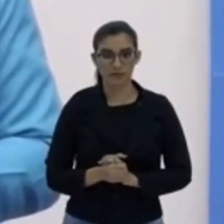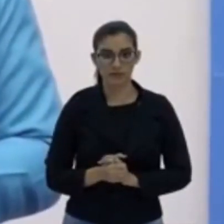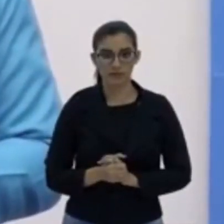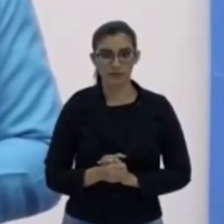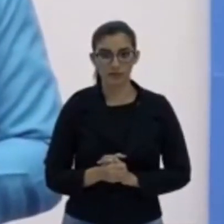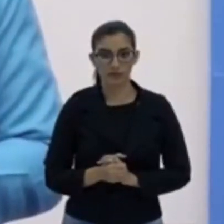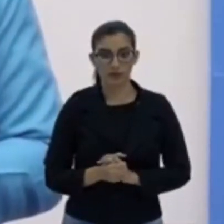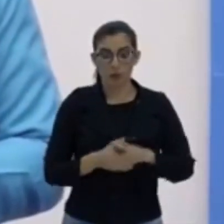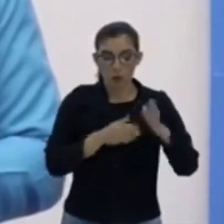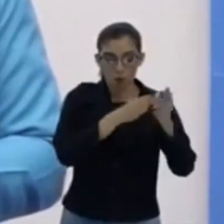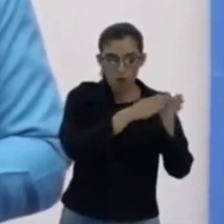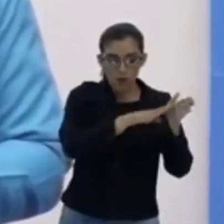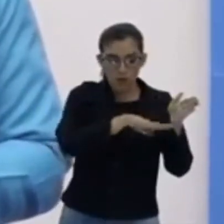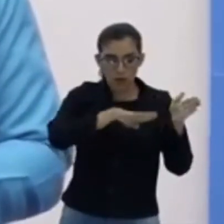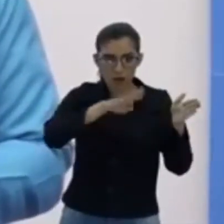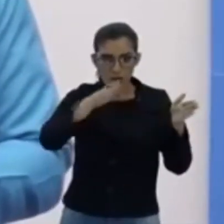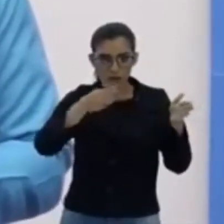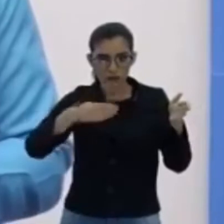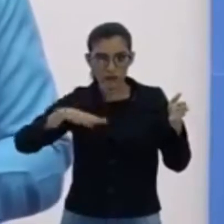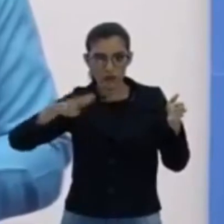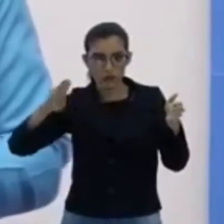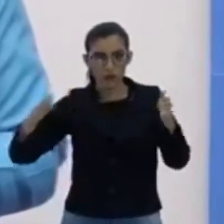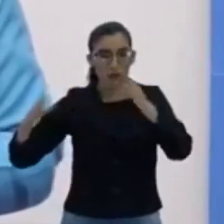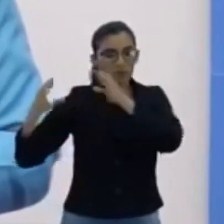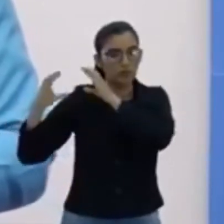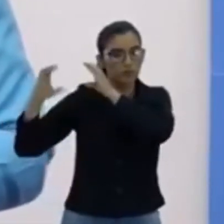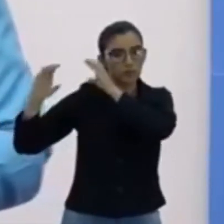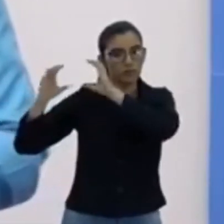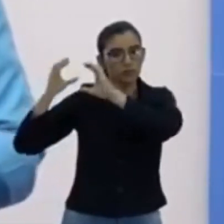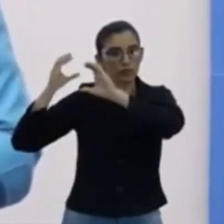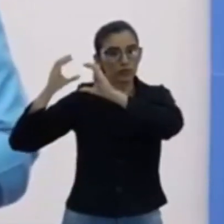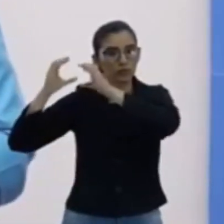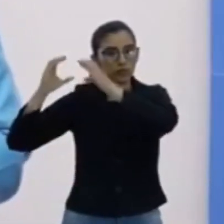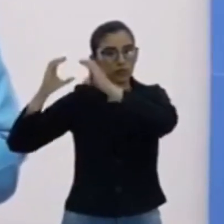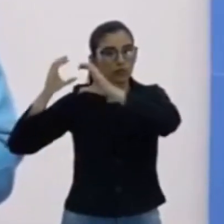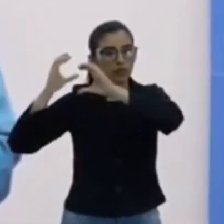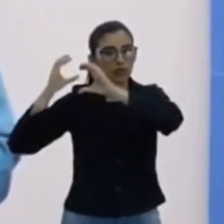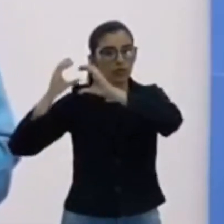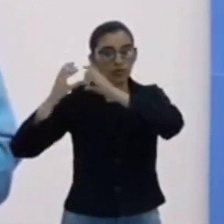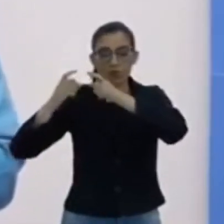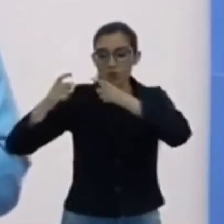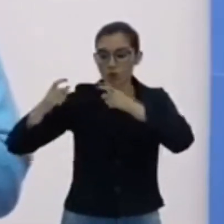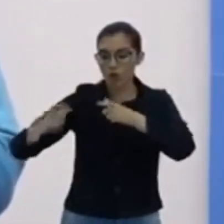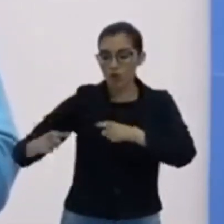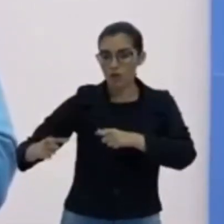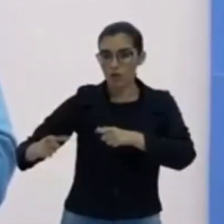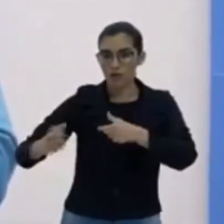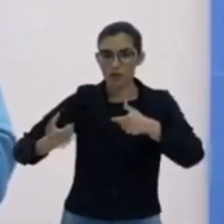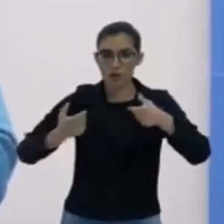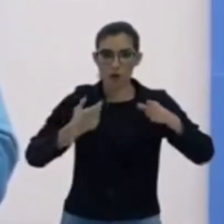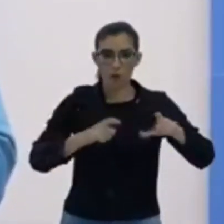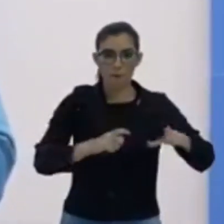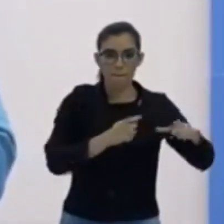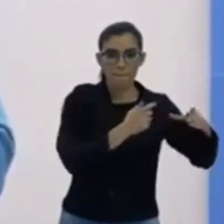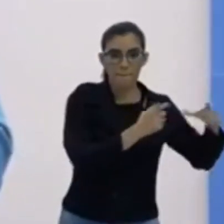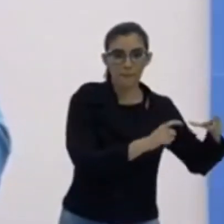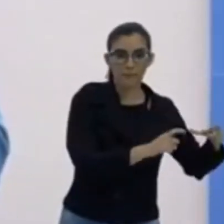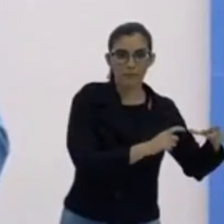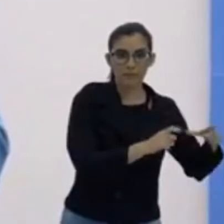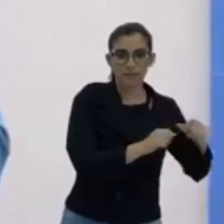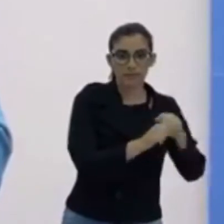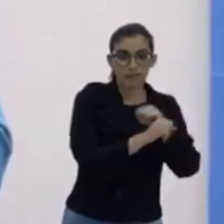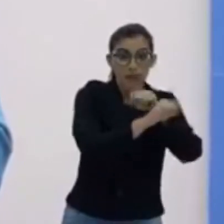Ondas mecânicas, ondas sonoras, cada vez que eu tenho o meio mais denso, seja ar,